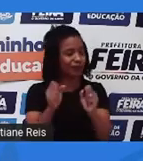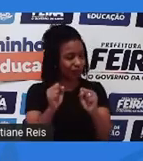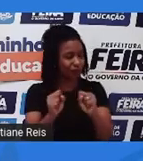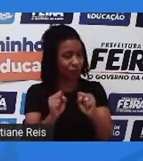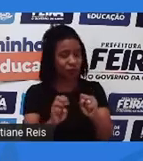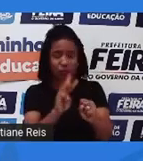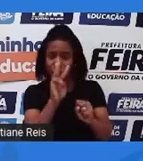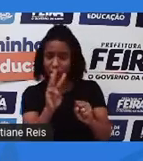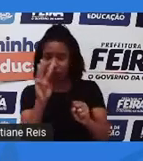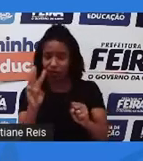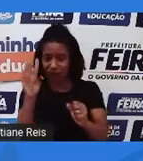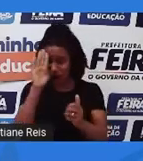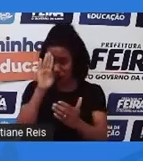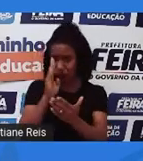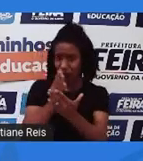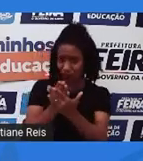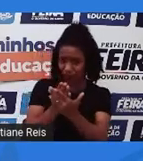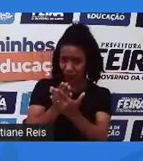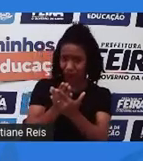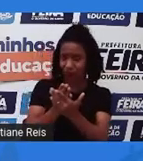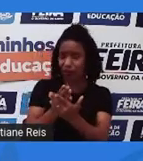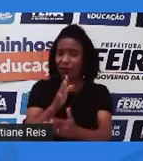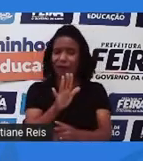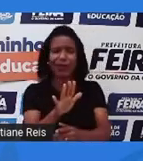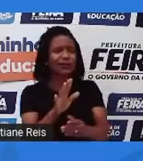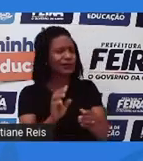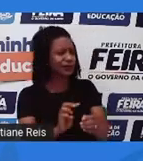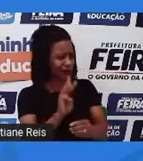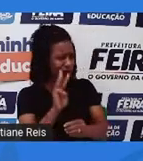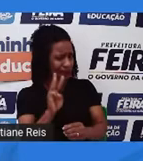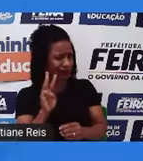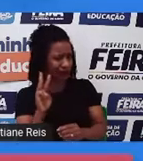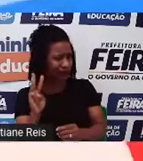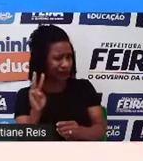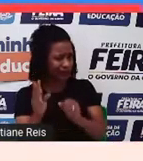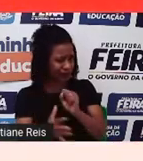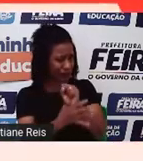saber se aquele site é realmente seguro? Let's play.